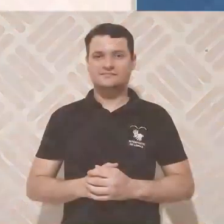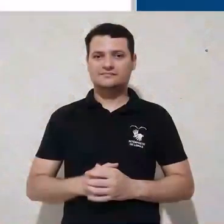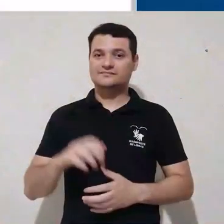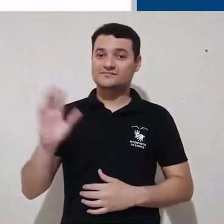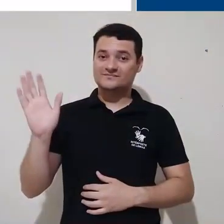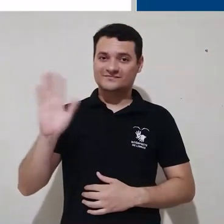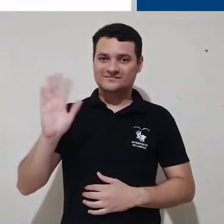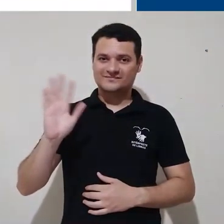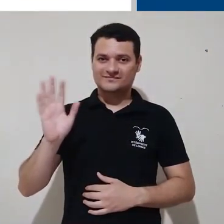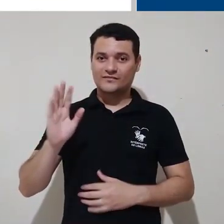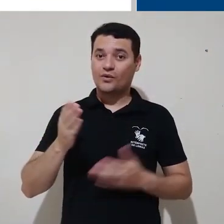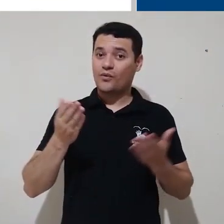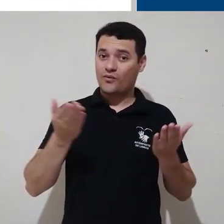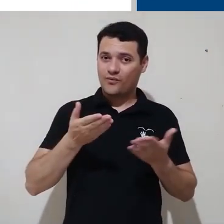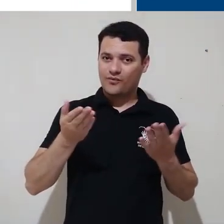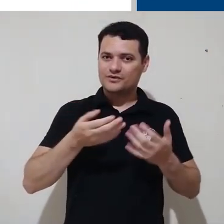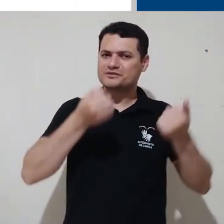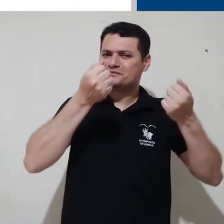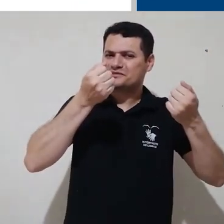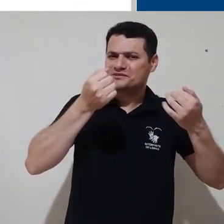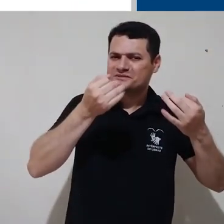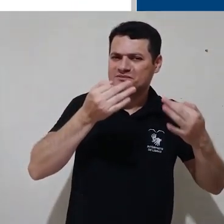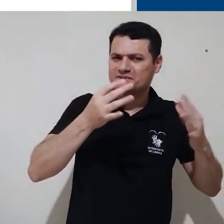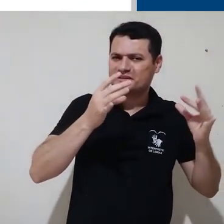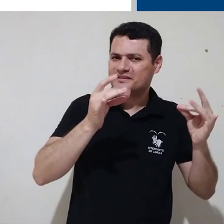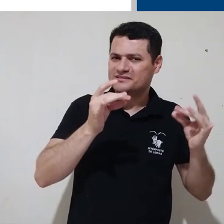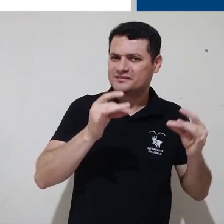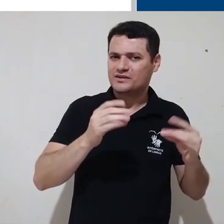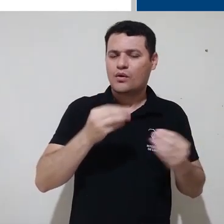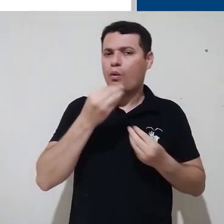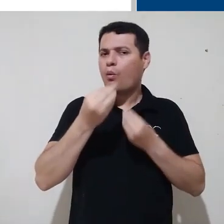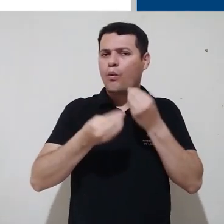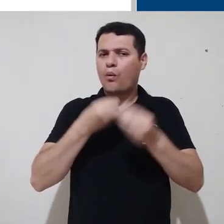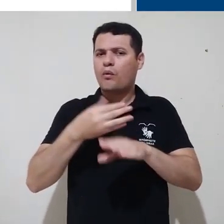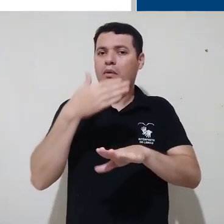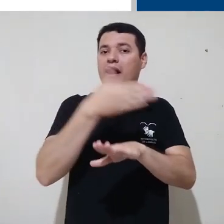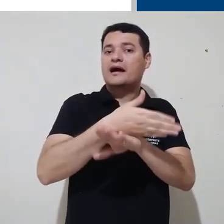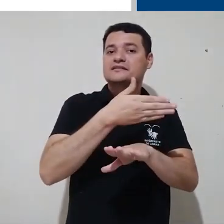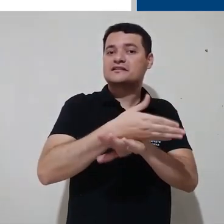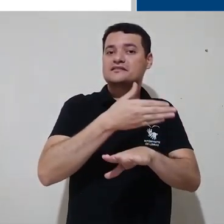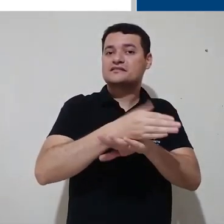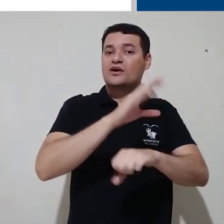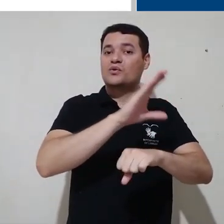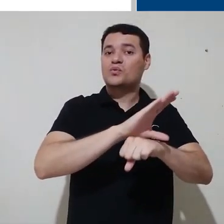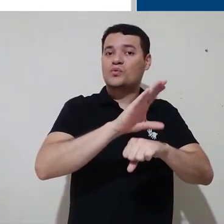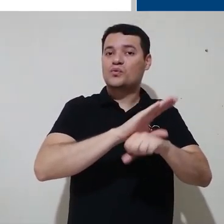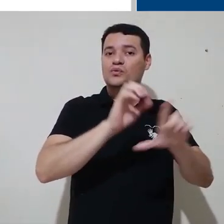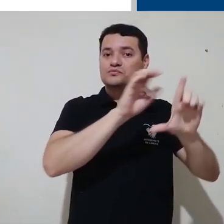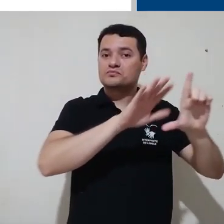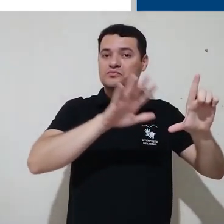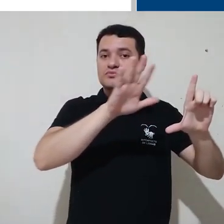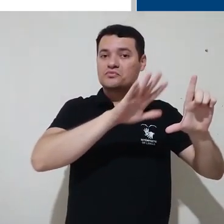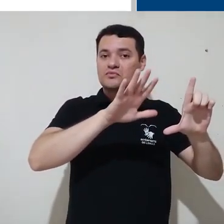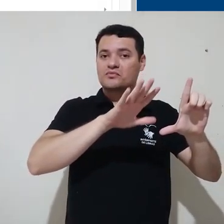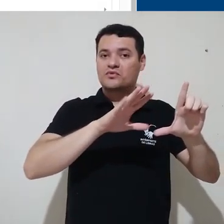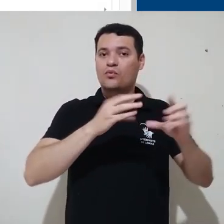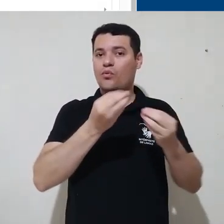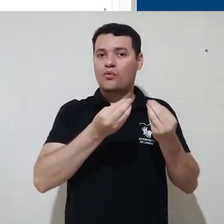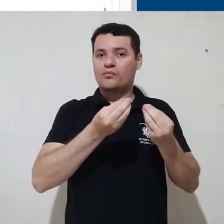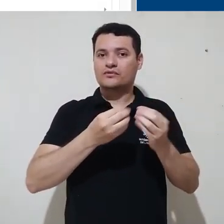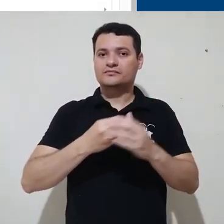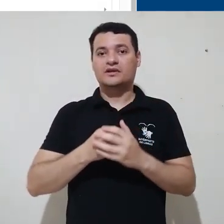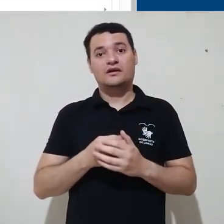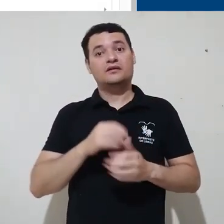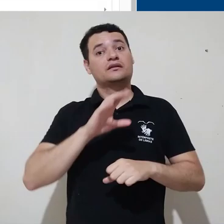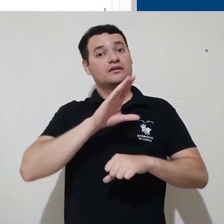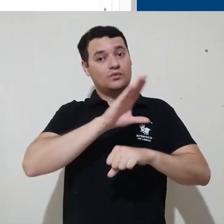Olá, hoje daremos detalhes sobre as credenciais de acesso em cada uma das plataformas. Para